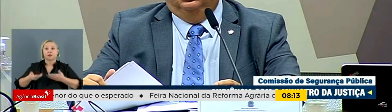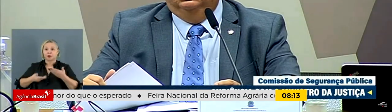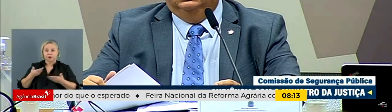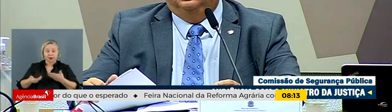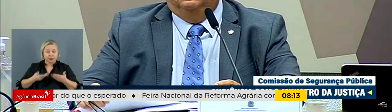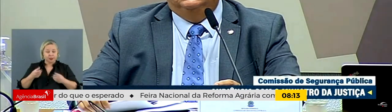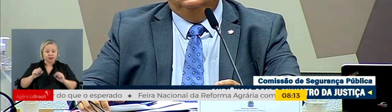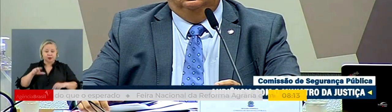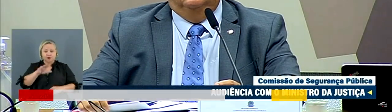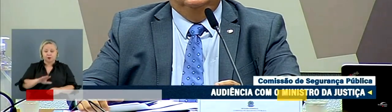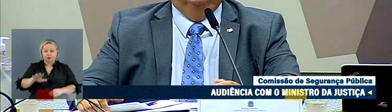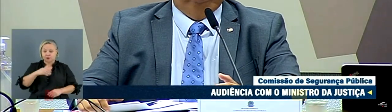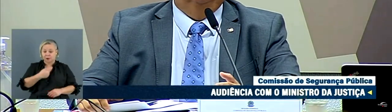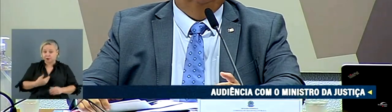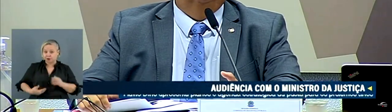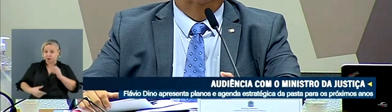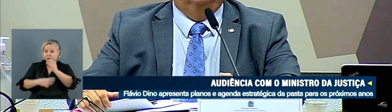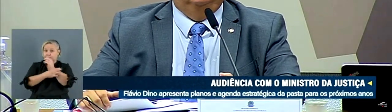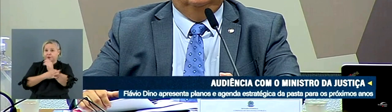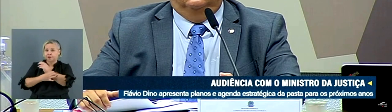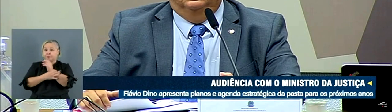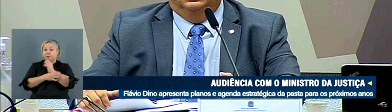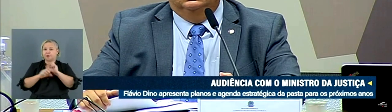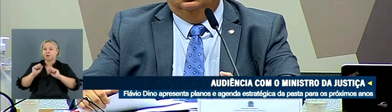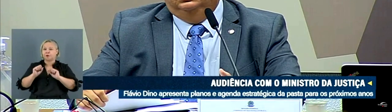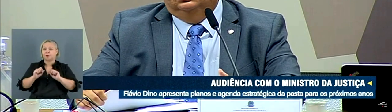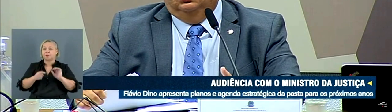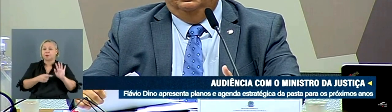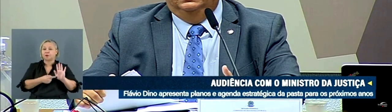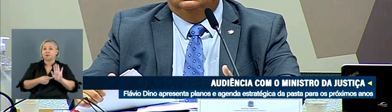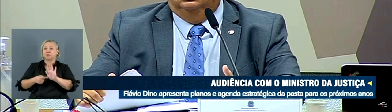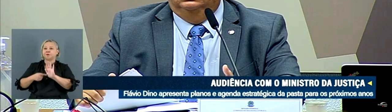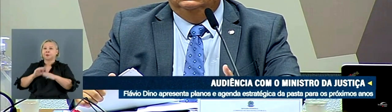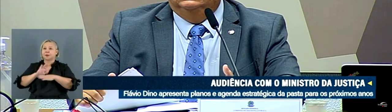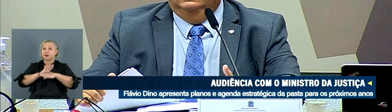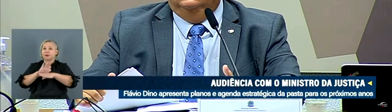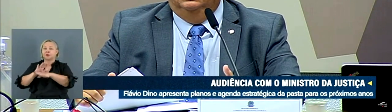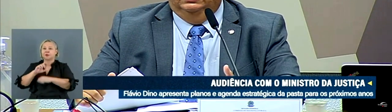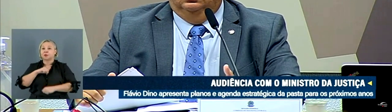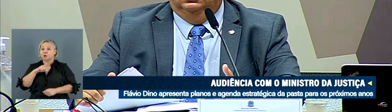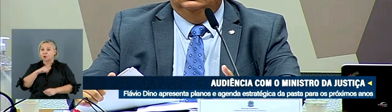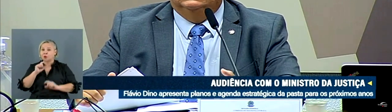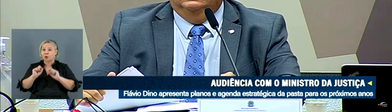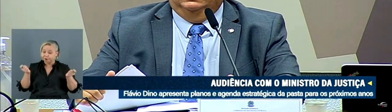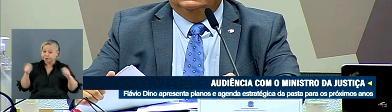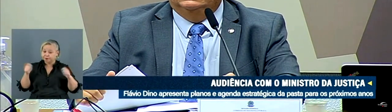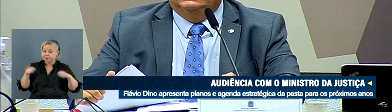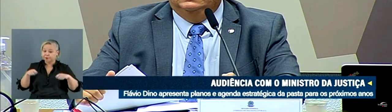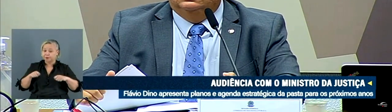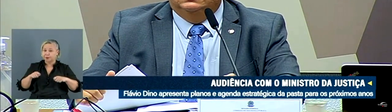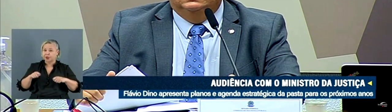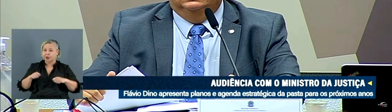Segurança Pública, propiciou 359 prisões ou apreensões de menores,